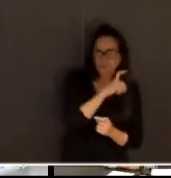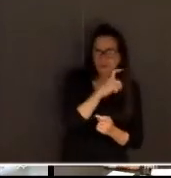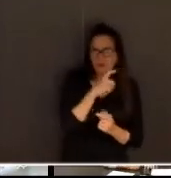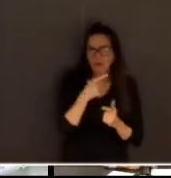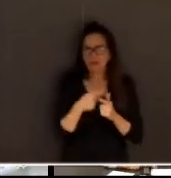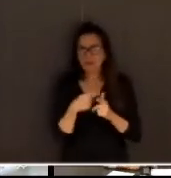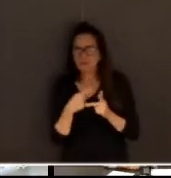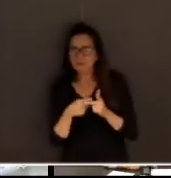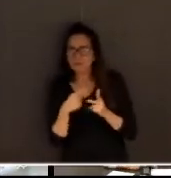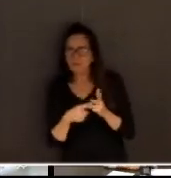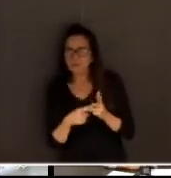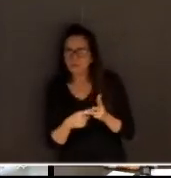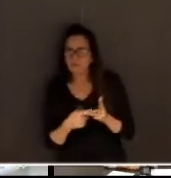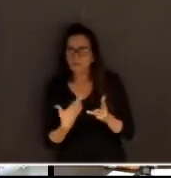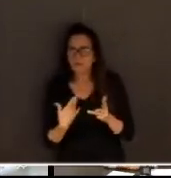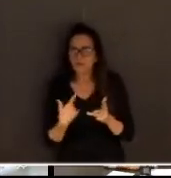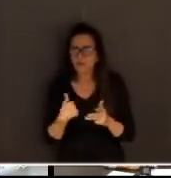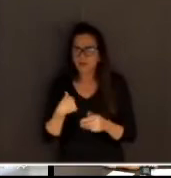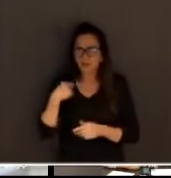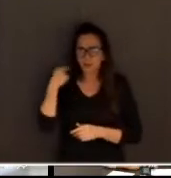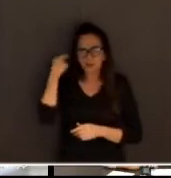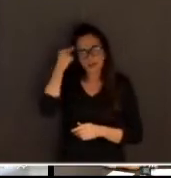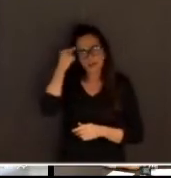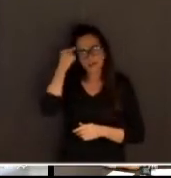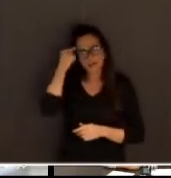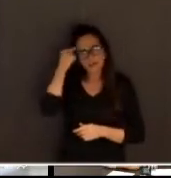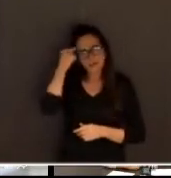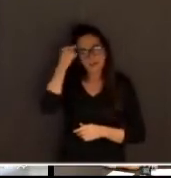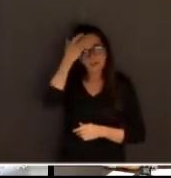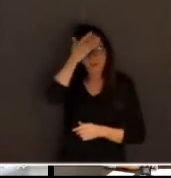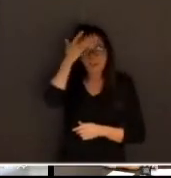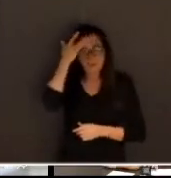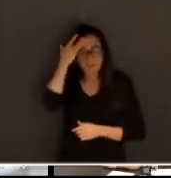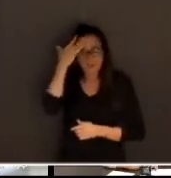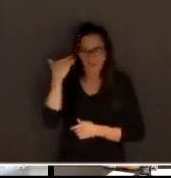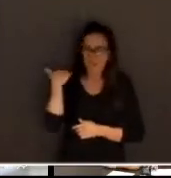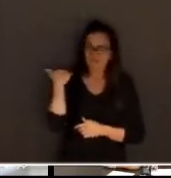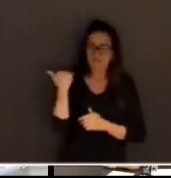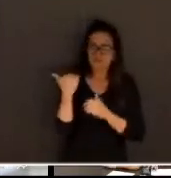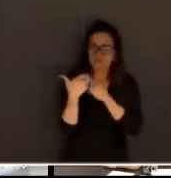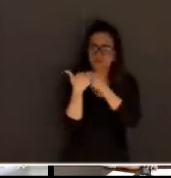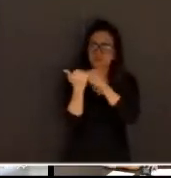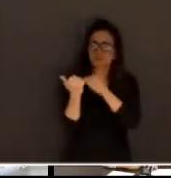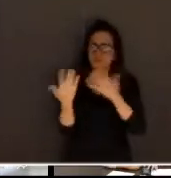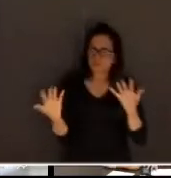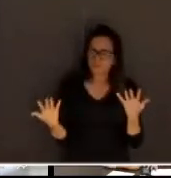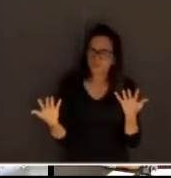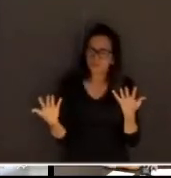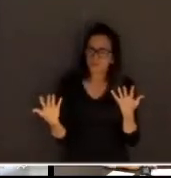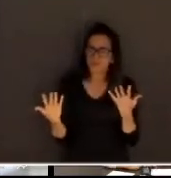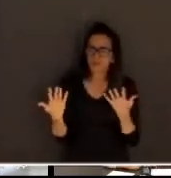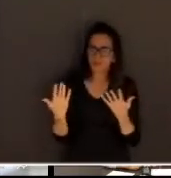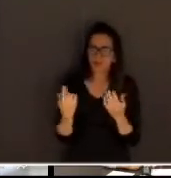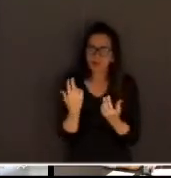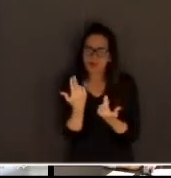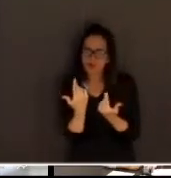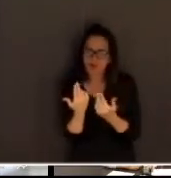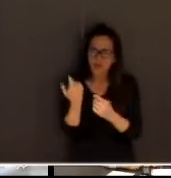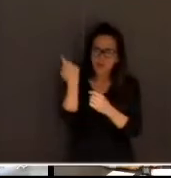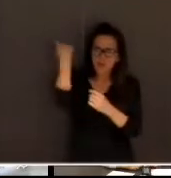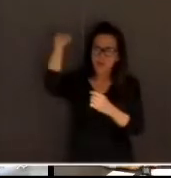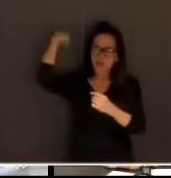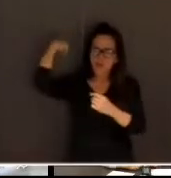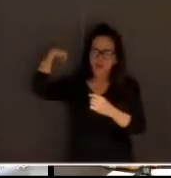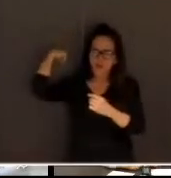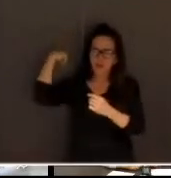eu imaginei que alguém ia nos chamar. Como foi lá atrás. Como o CNMP uma vez